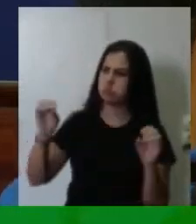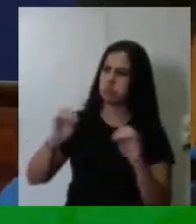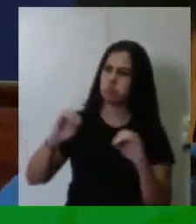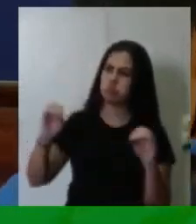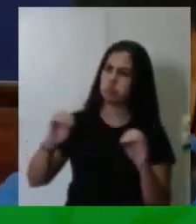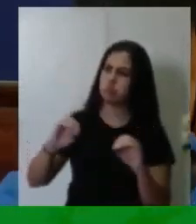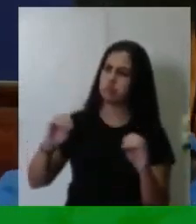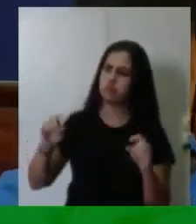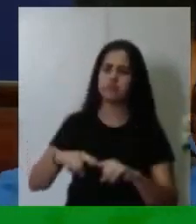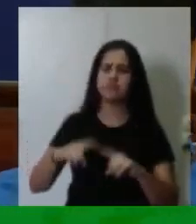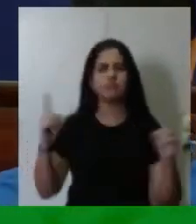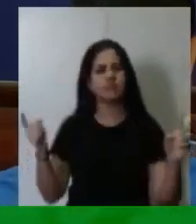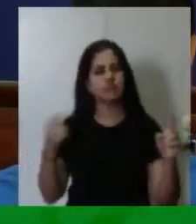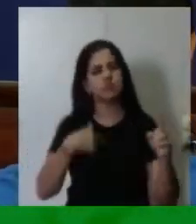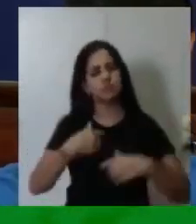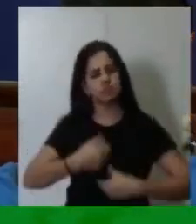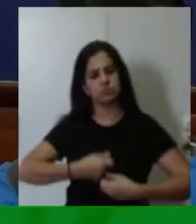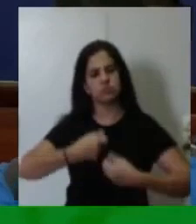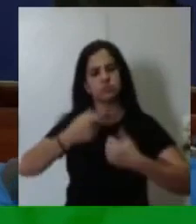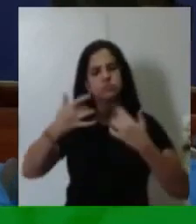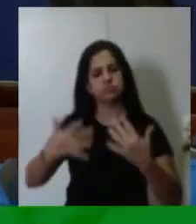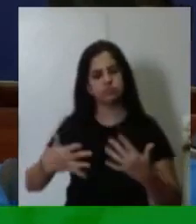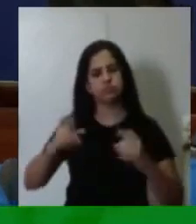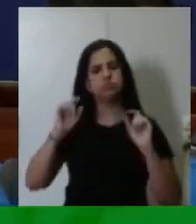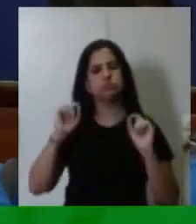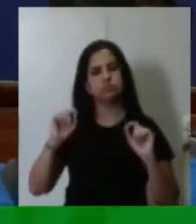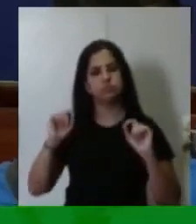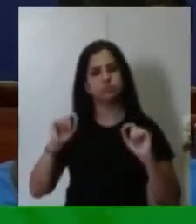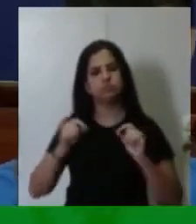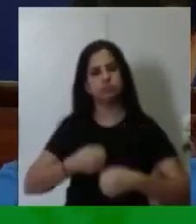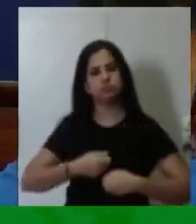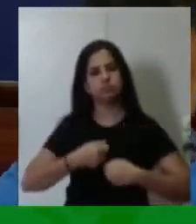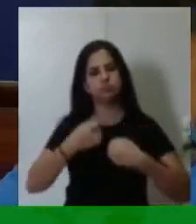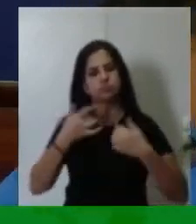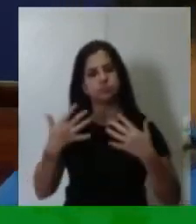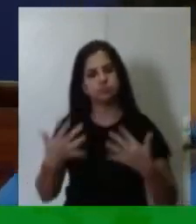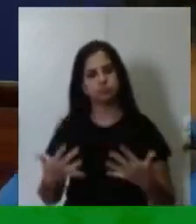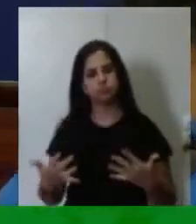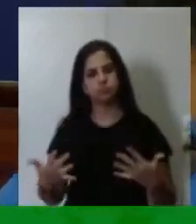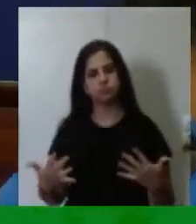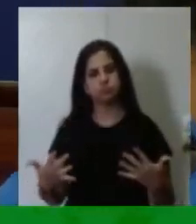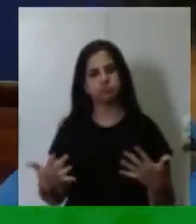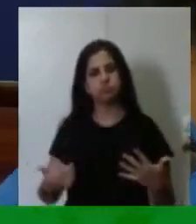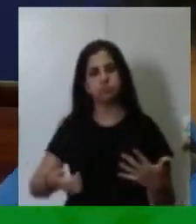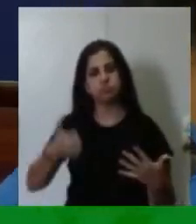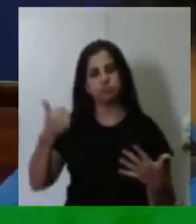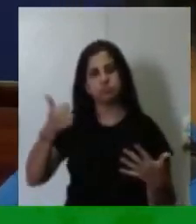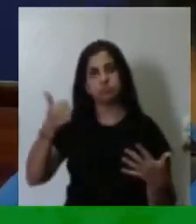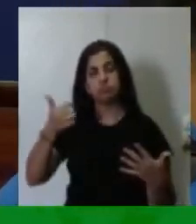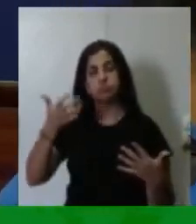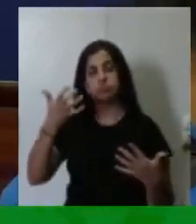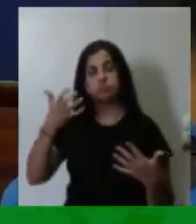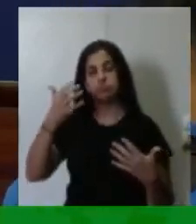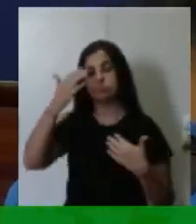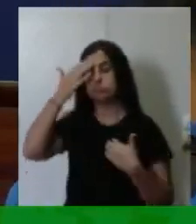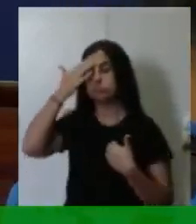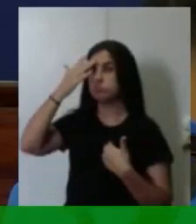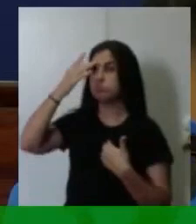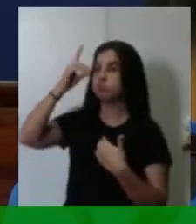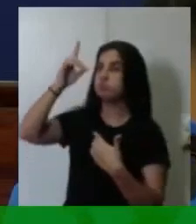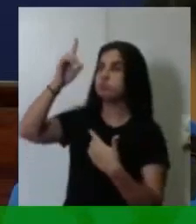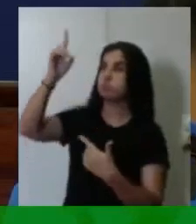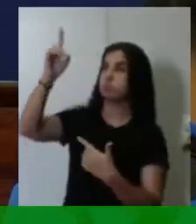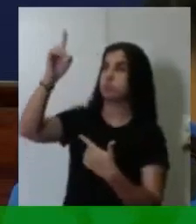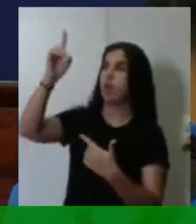mas eu quero aqui dizer a vocês. Primeiro, quero agradecer a Deus, a fonte da vida